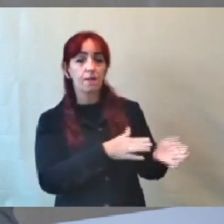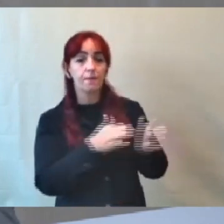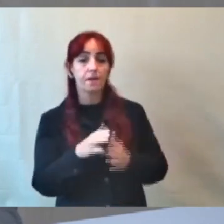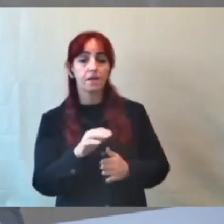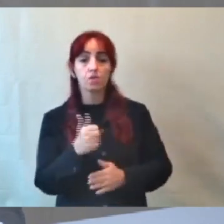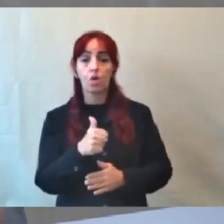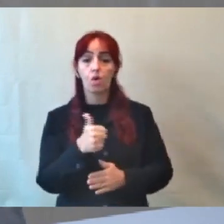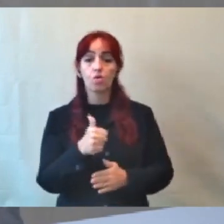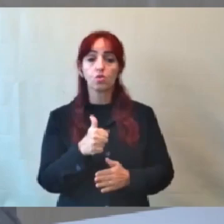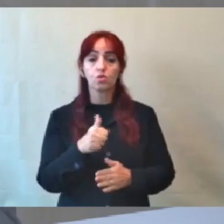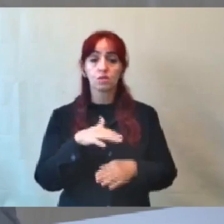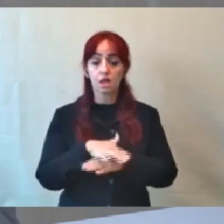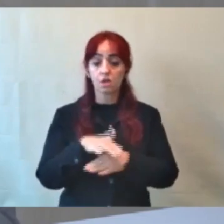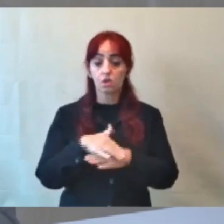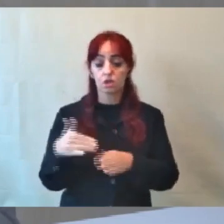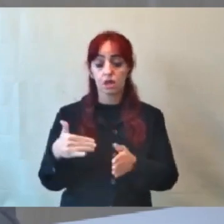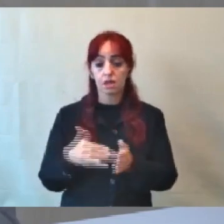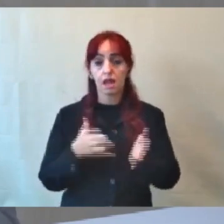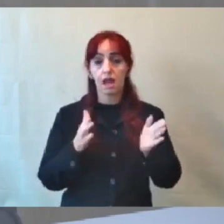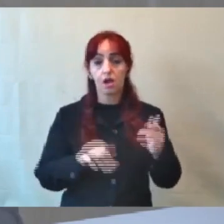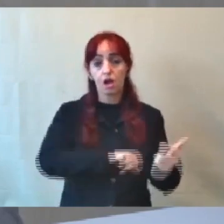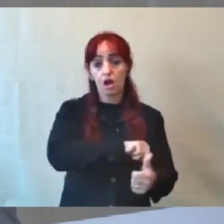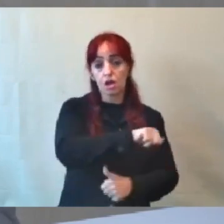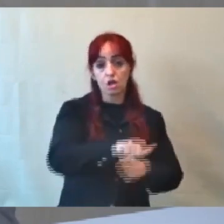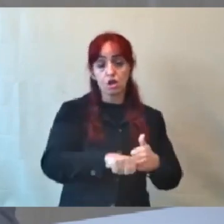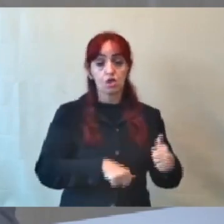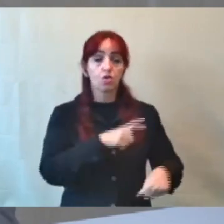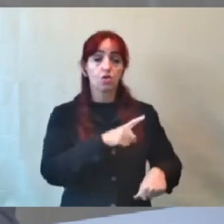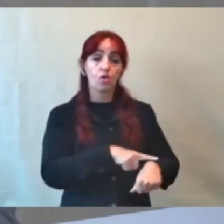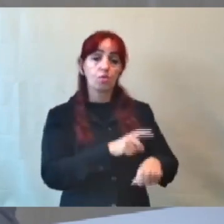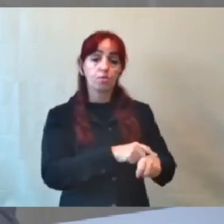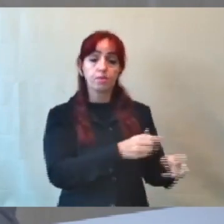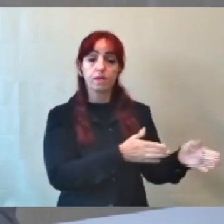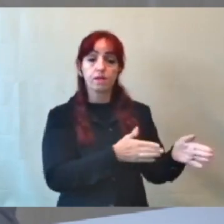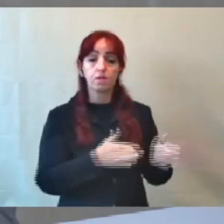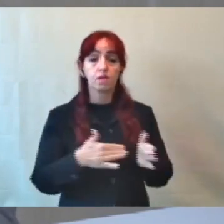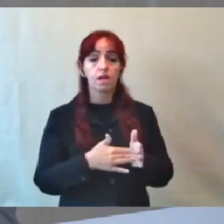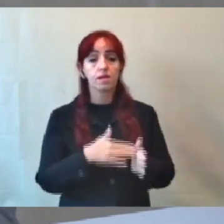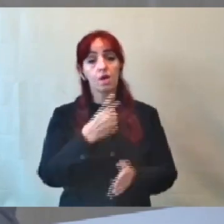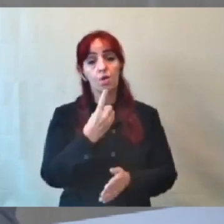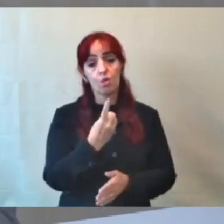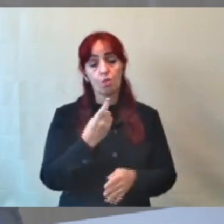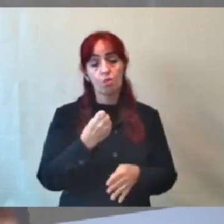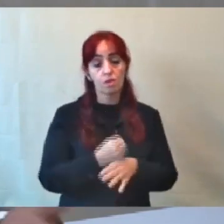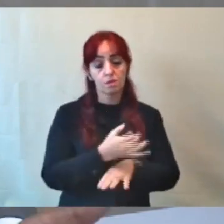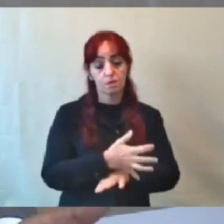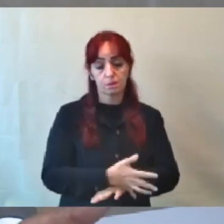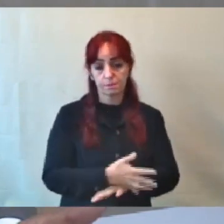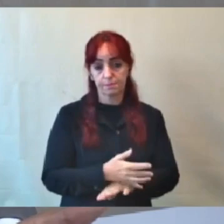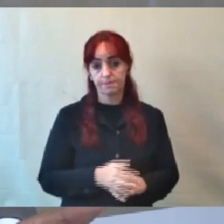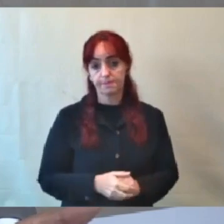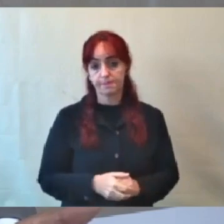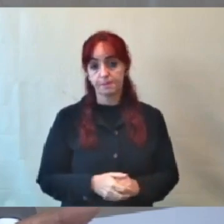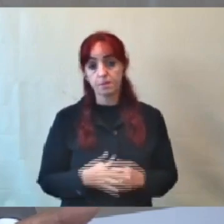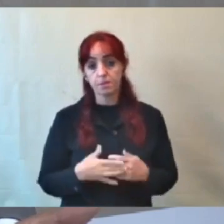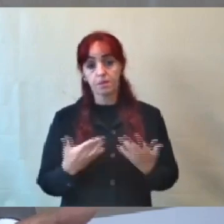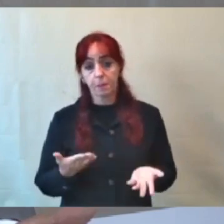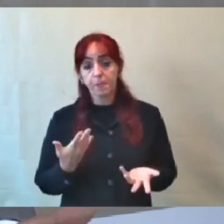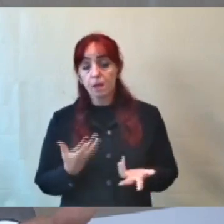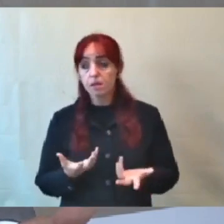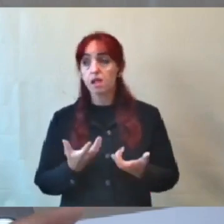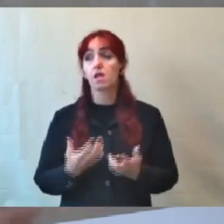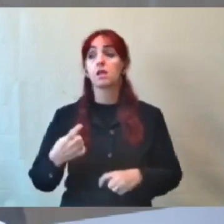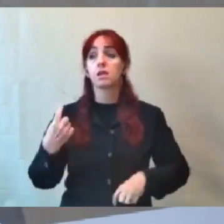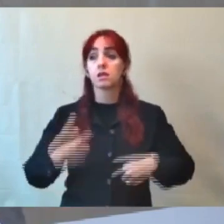E, agora, vai até uma hora da manhã. Até uma hora da manhã. E nós queríamos debater sobre isso aí,